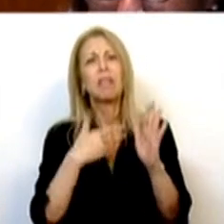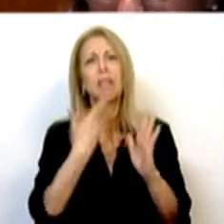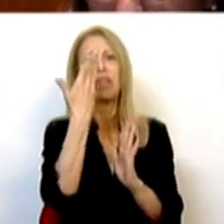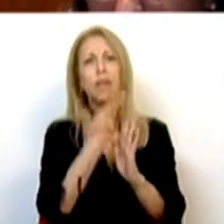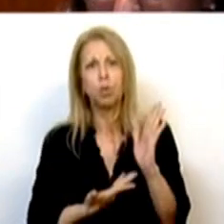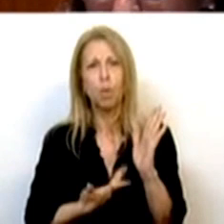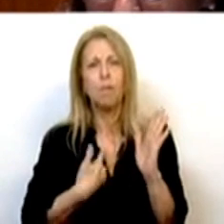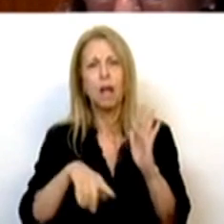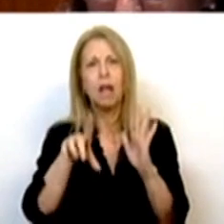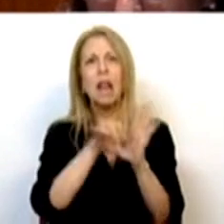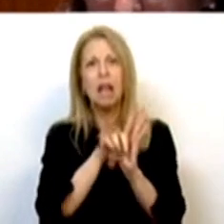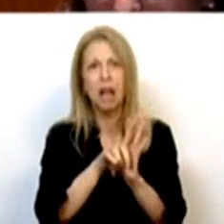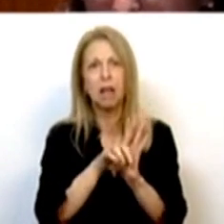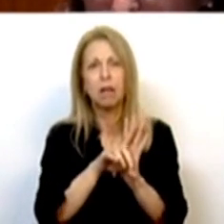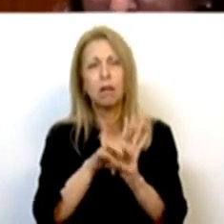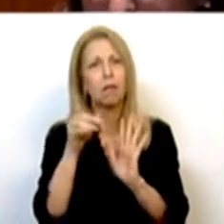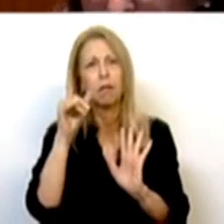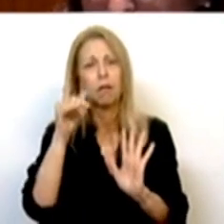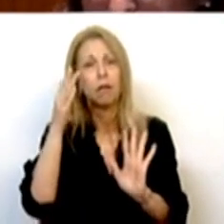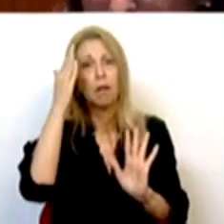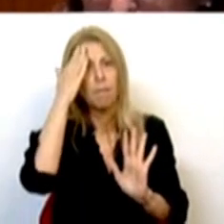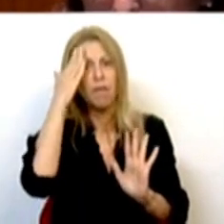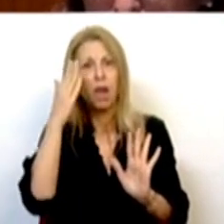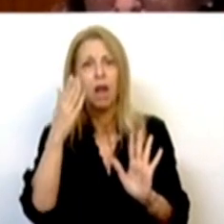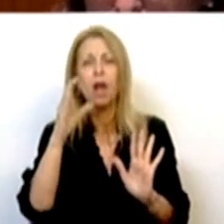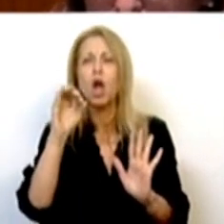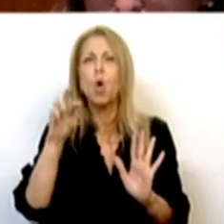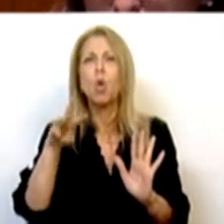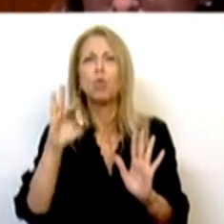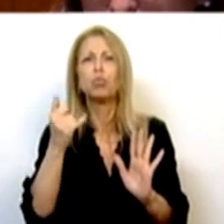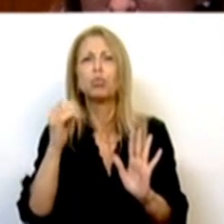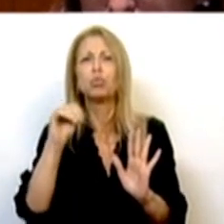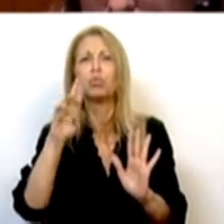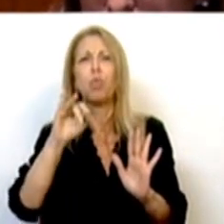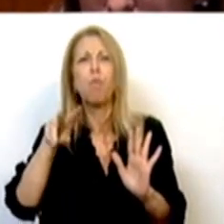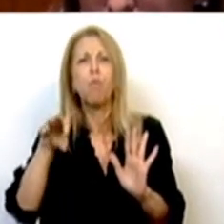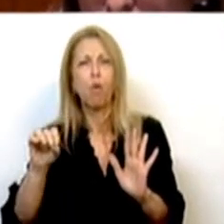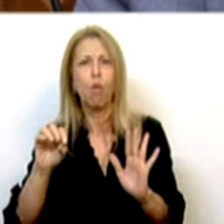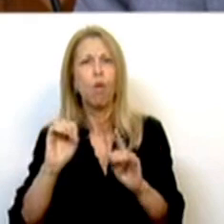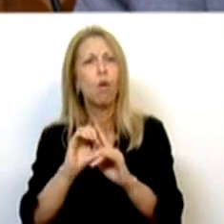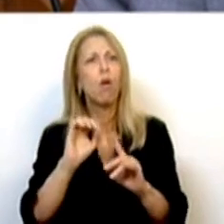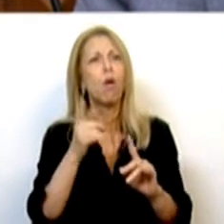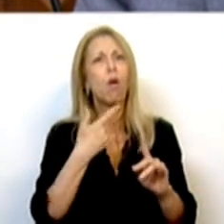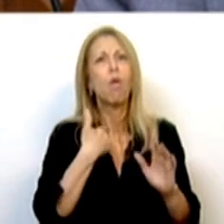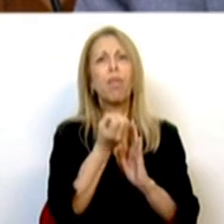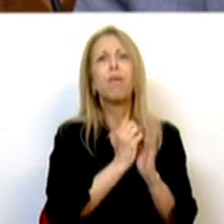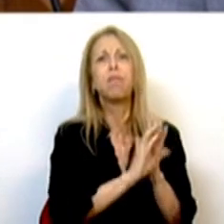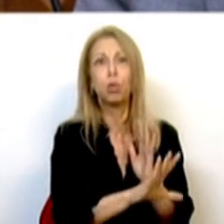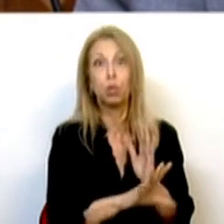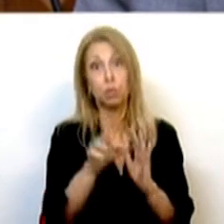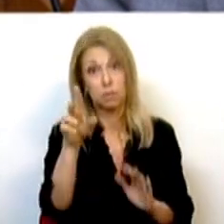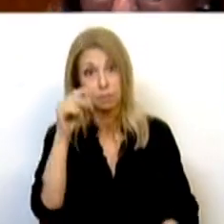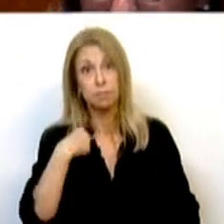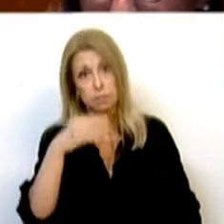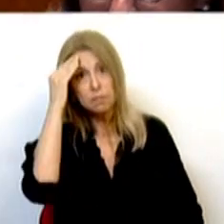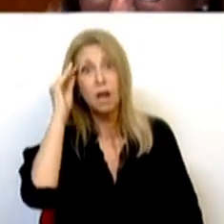também já prevê o que é que é um devoluto. E eu aconselho vivamente os Srs. Deputados a lerem a legislação em vigor desde 2019,